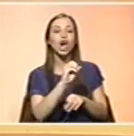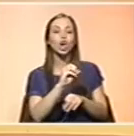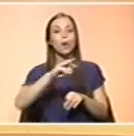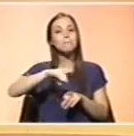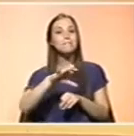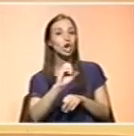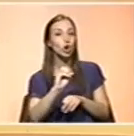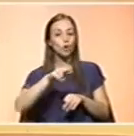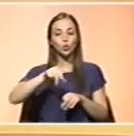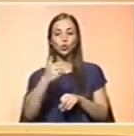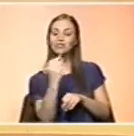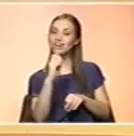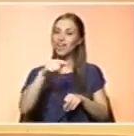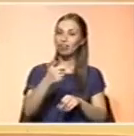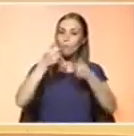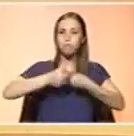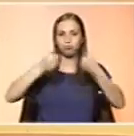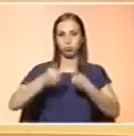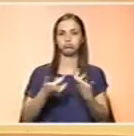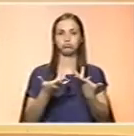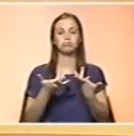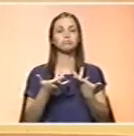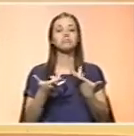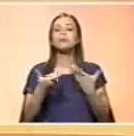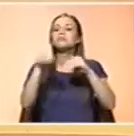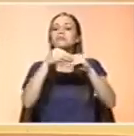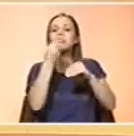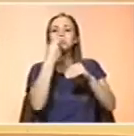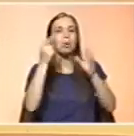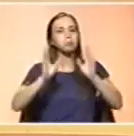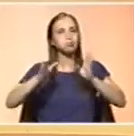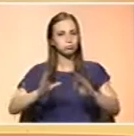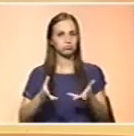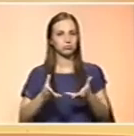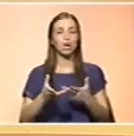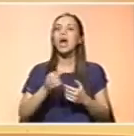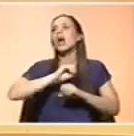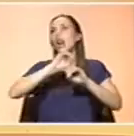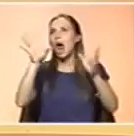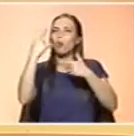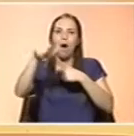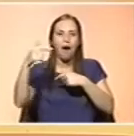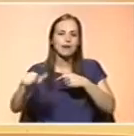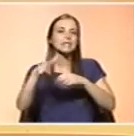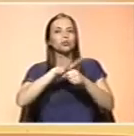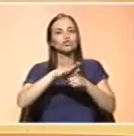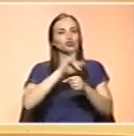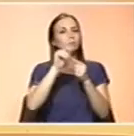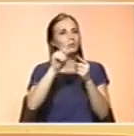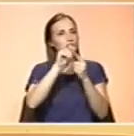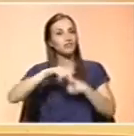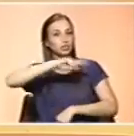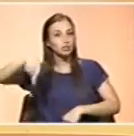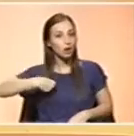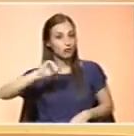equilibrado, harmonioso e que não haja lugar a qualquer tipo de suplementação. Como digo, há situações pontuais relativamente às quais nós